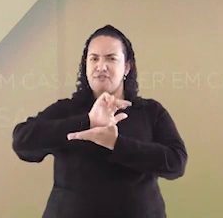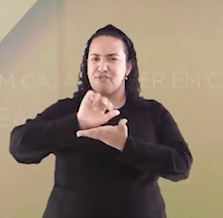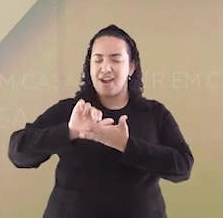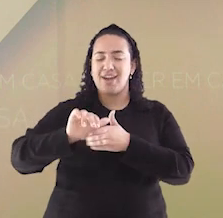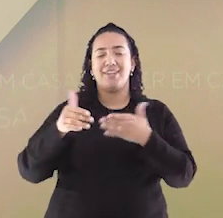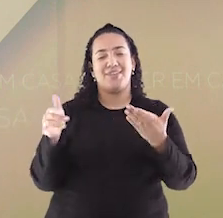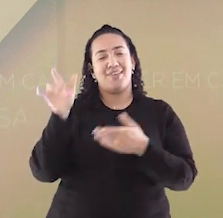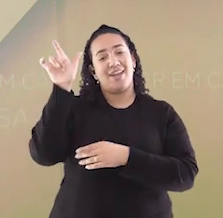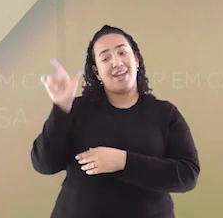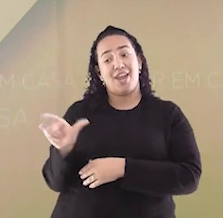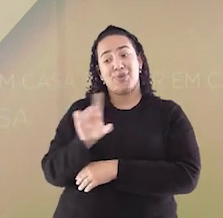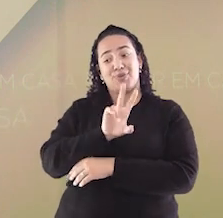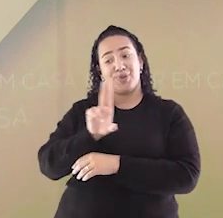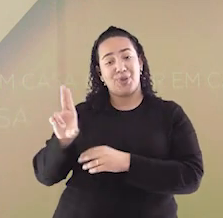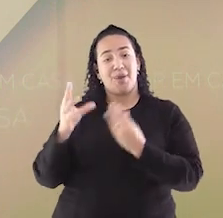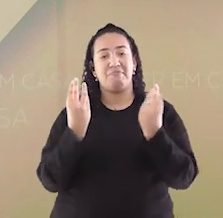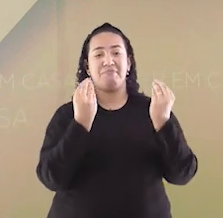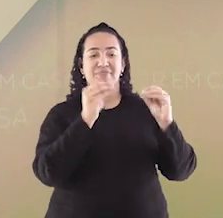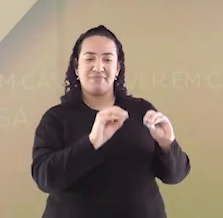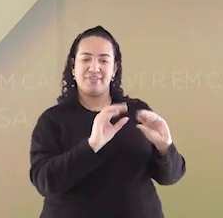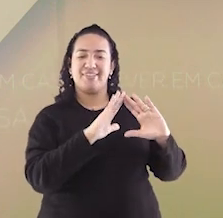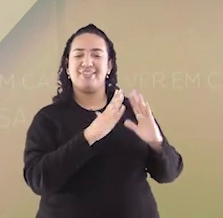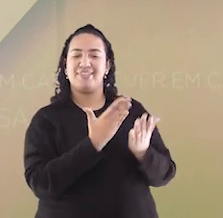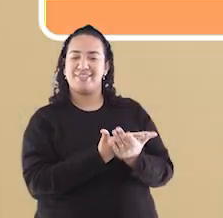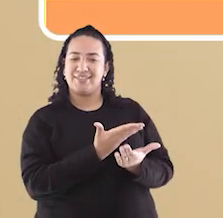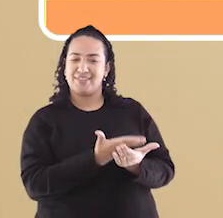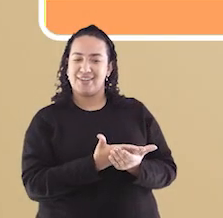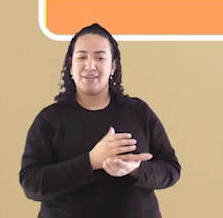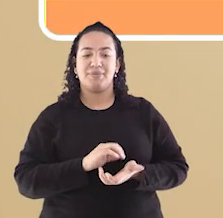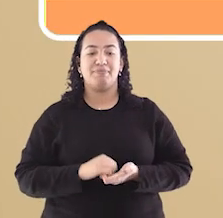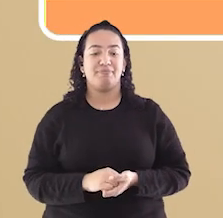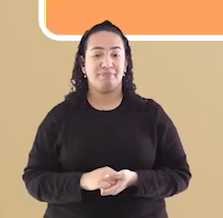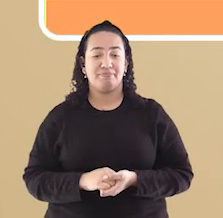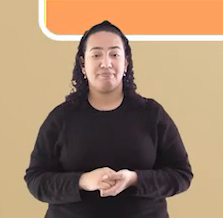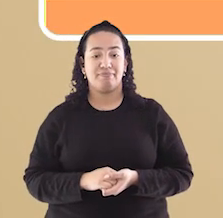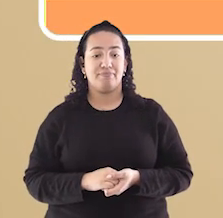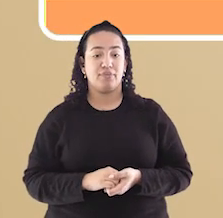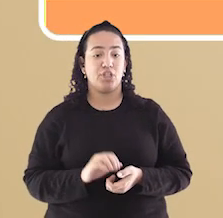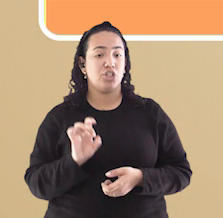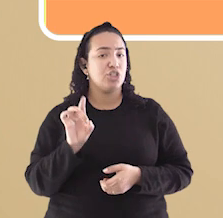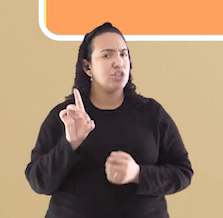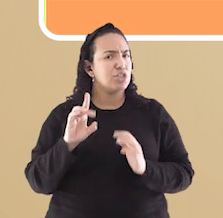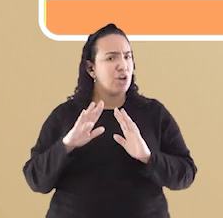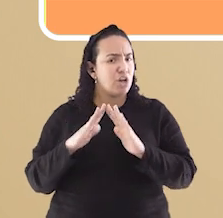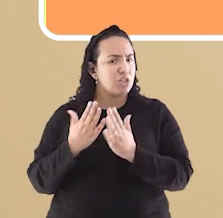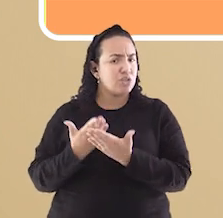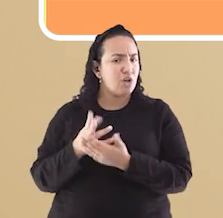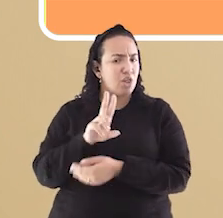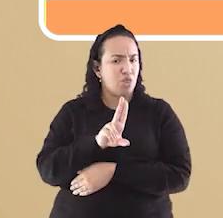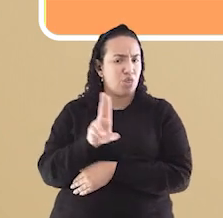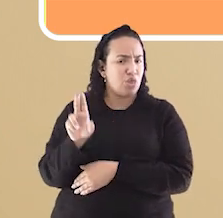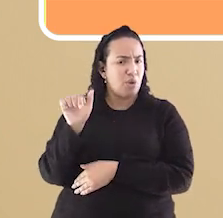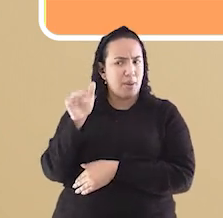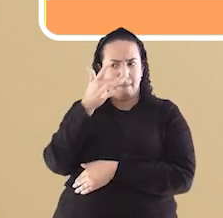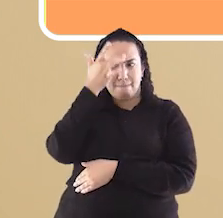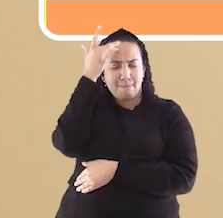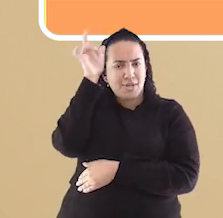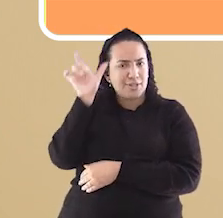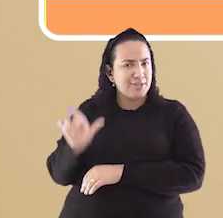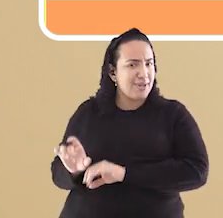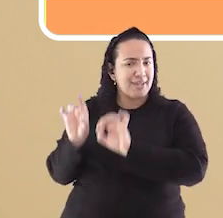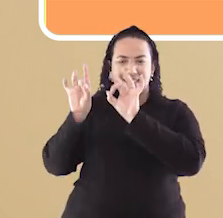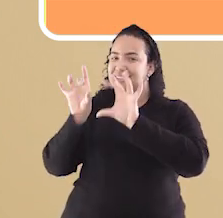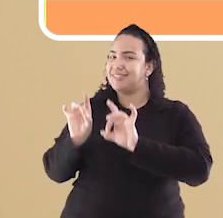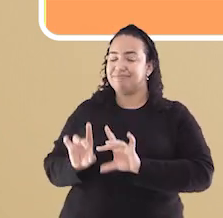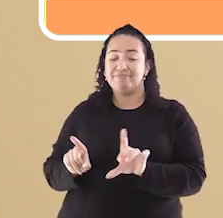o nome dele foi colocado nessa escola de Cariacica. E não foi apenas essa escola que recebeu o nome de uma pessoa especial.